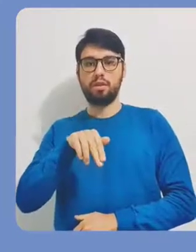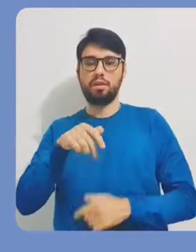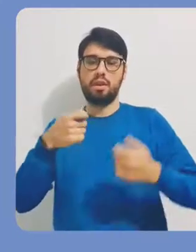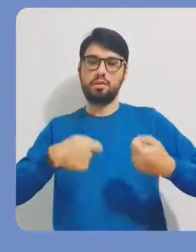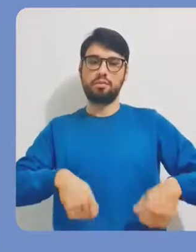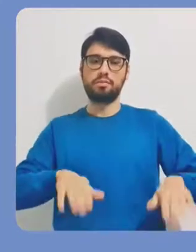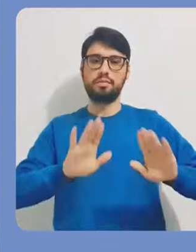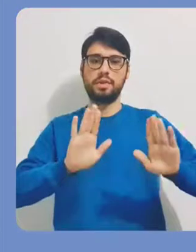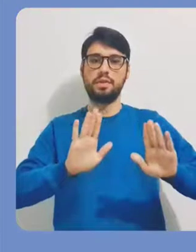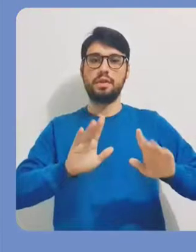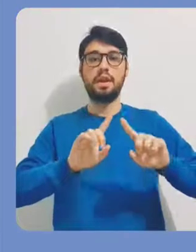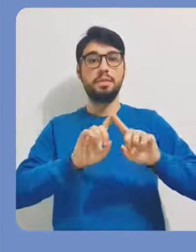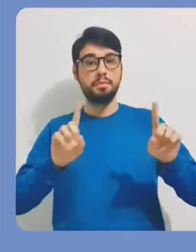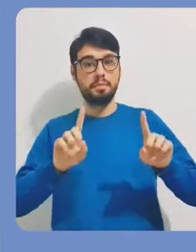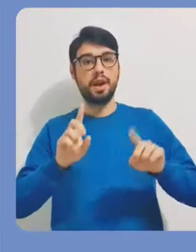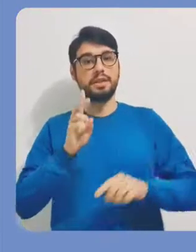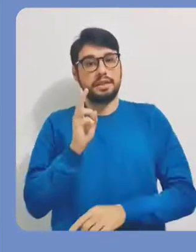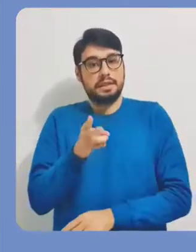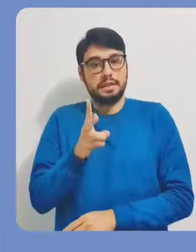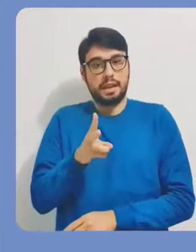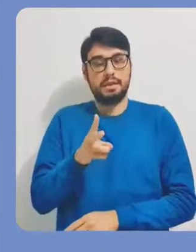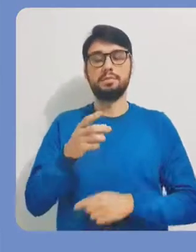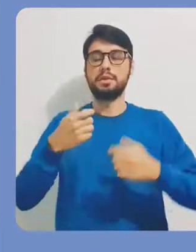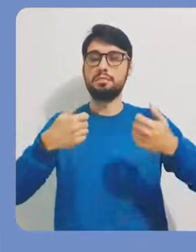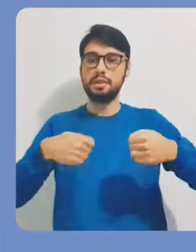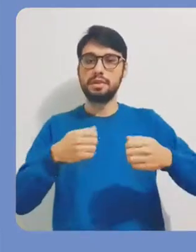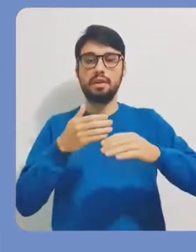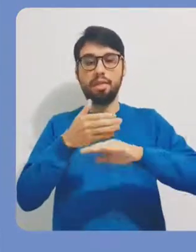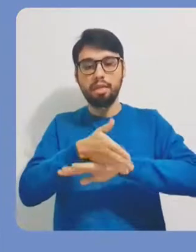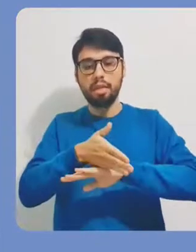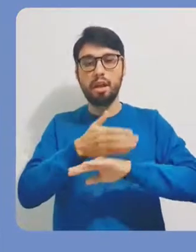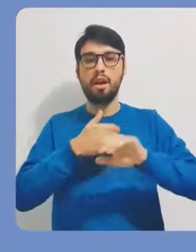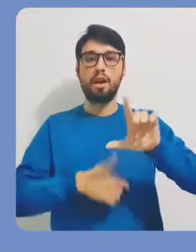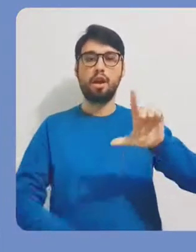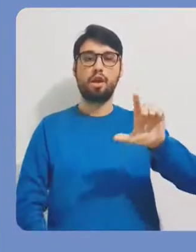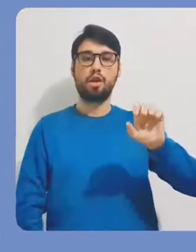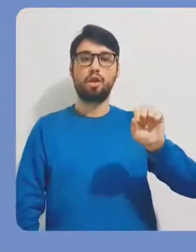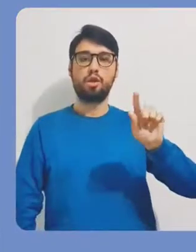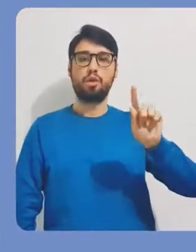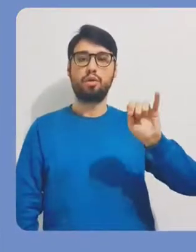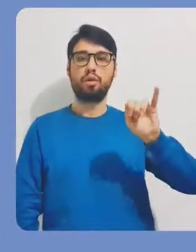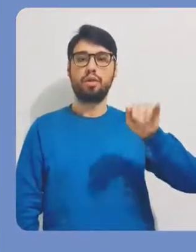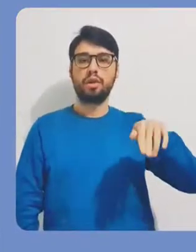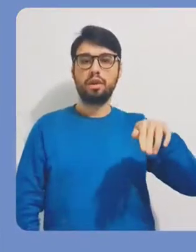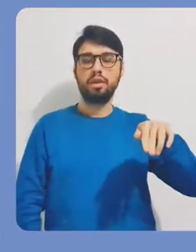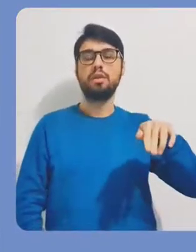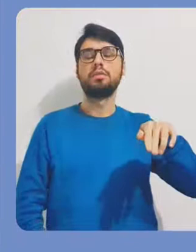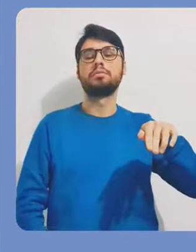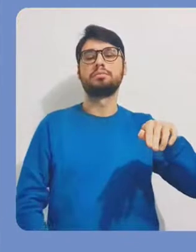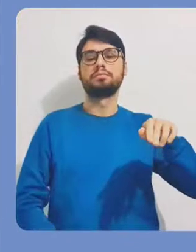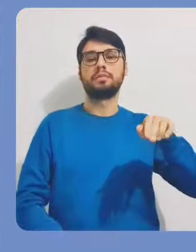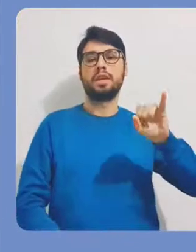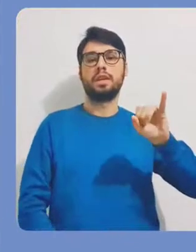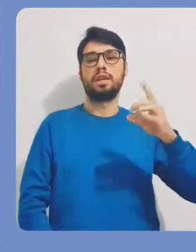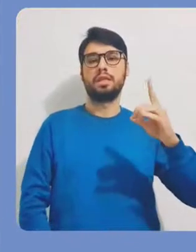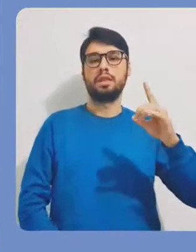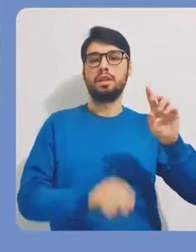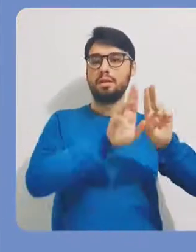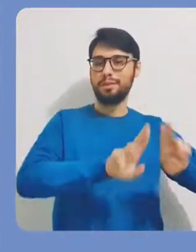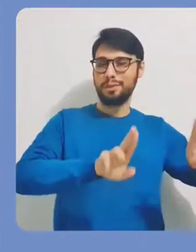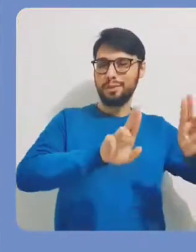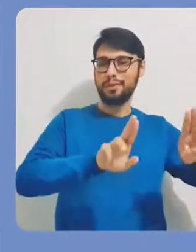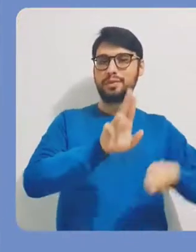Neste caso, como eu já estou logado nos sistemas UFSC, eu não precisei fazer a minha autenticação de usuário. Caso você não